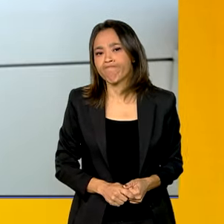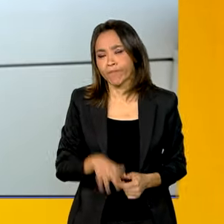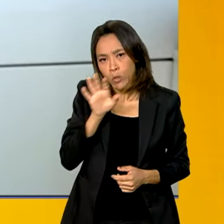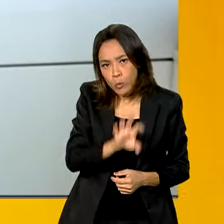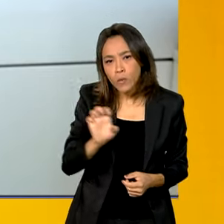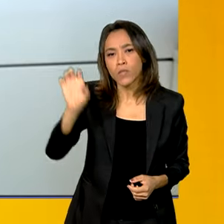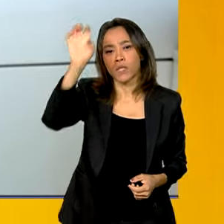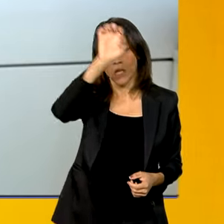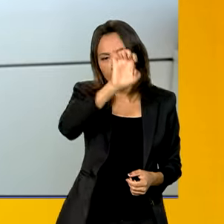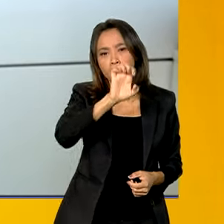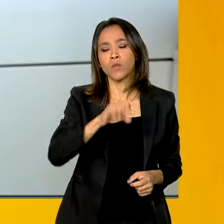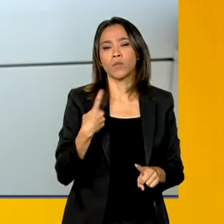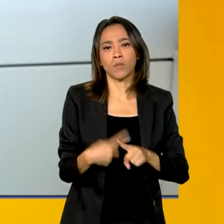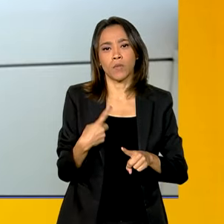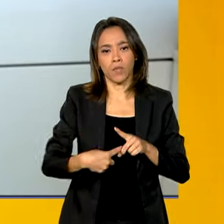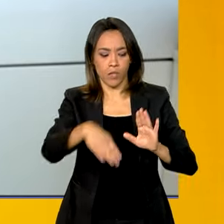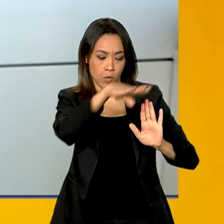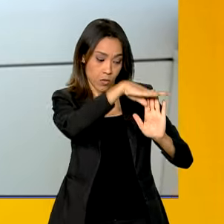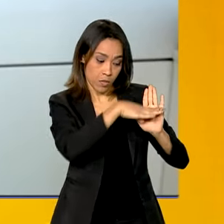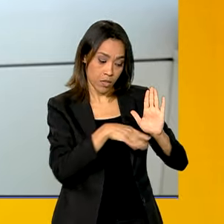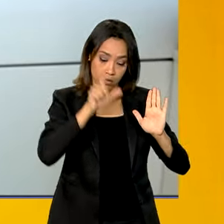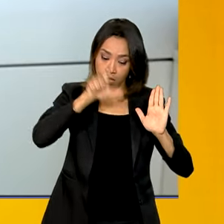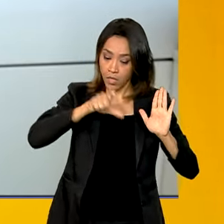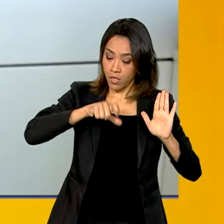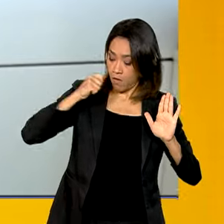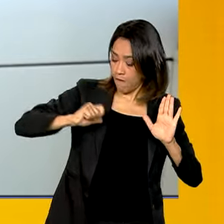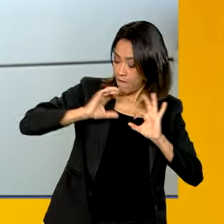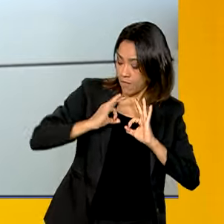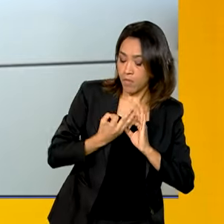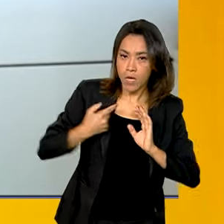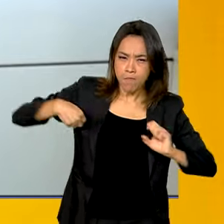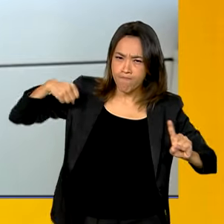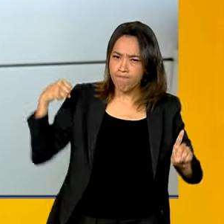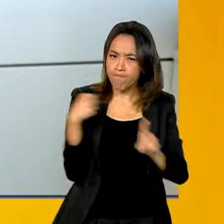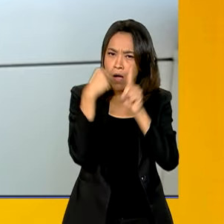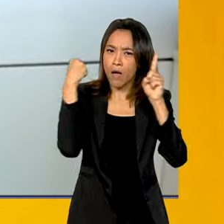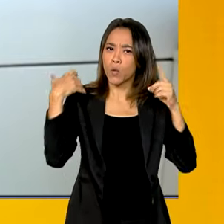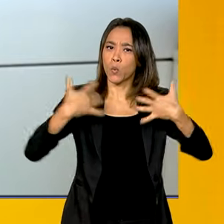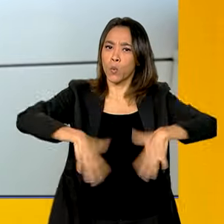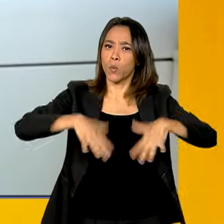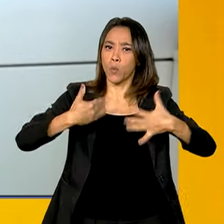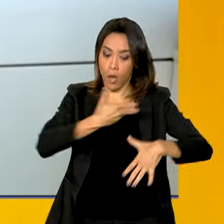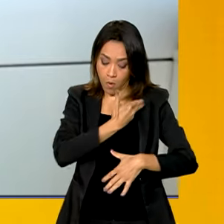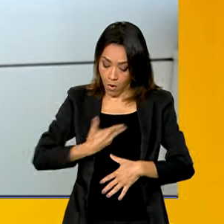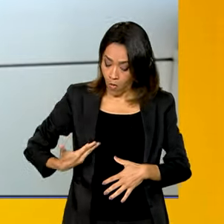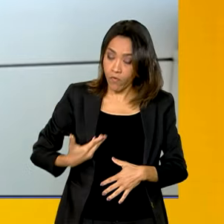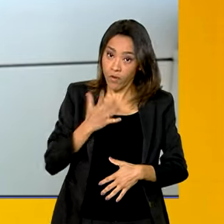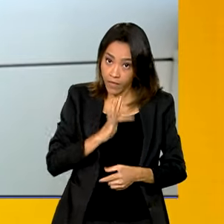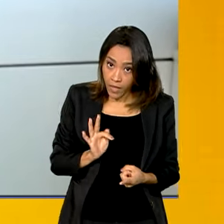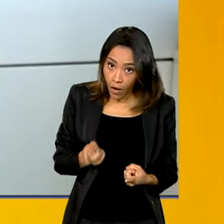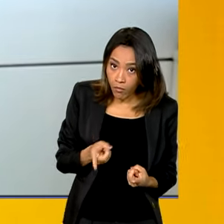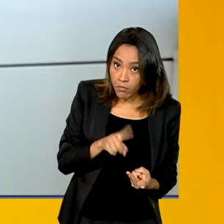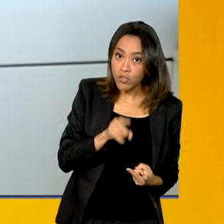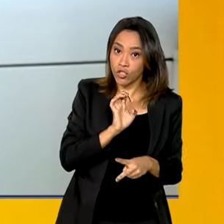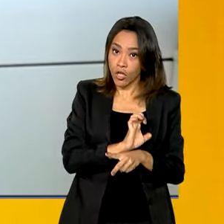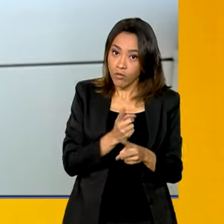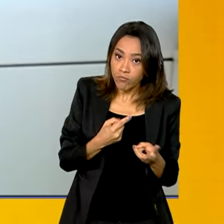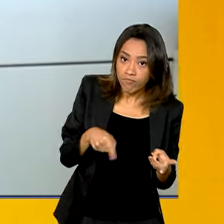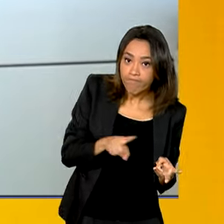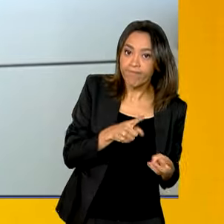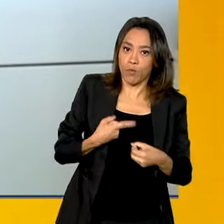estados, porque o programa Bolsa Família, ele é de um pacto federativo, ou seja, governo federal, estados e municípios.